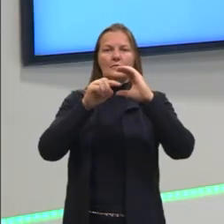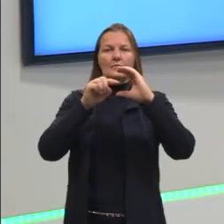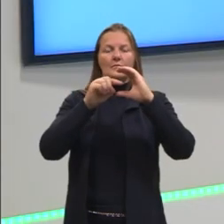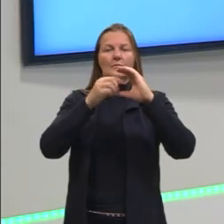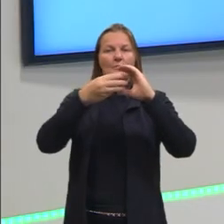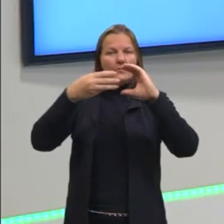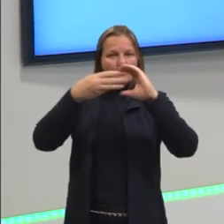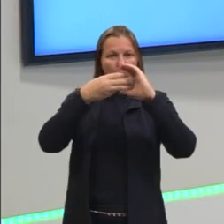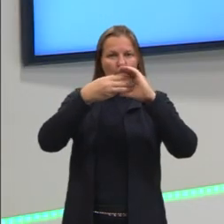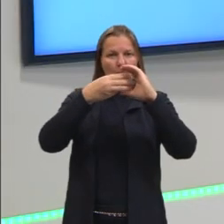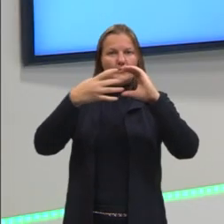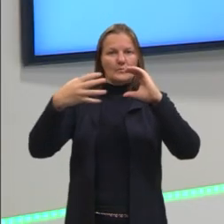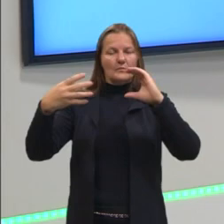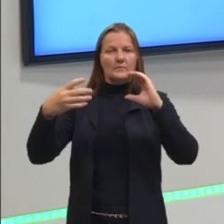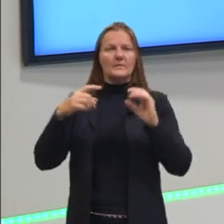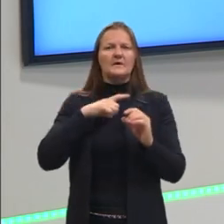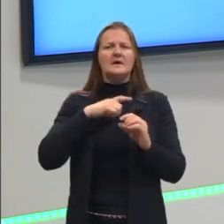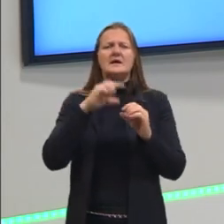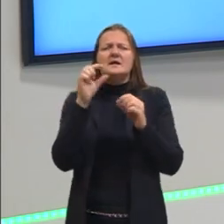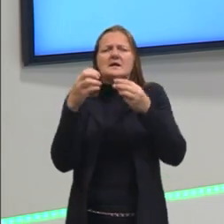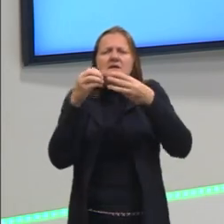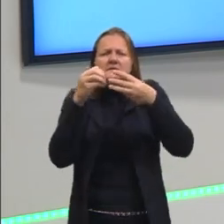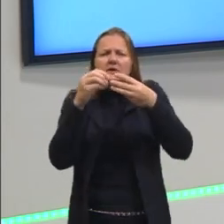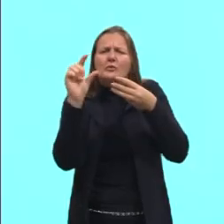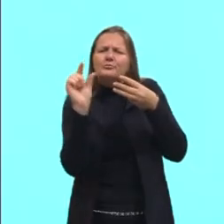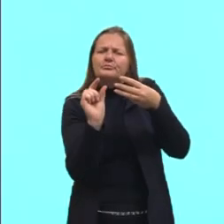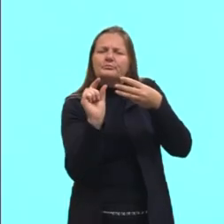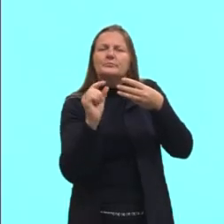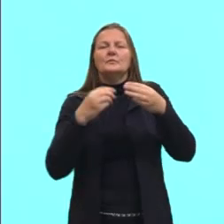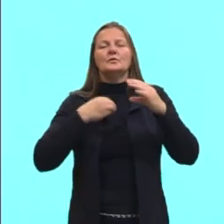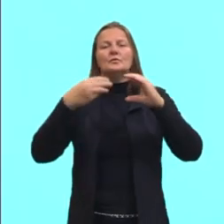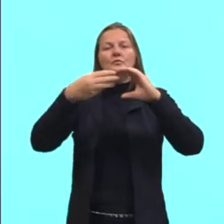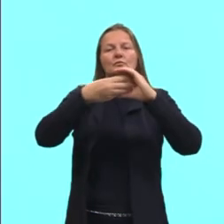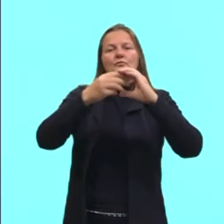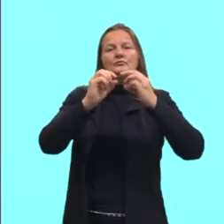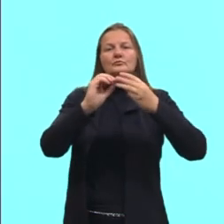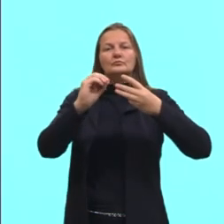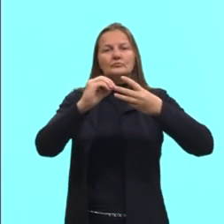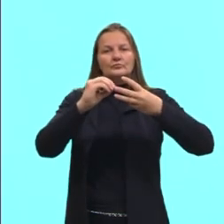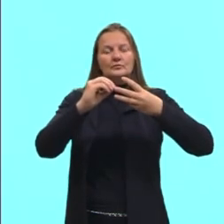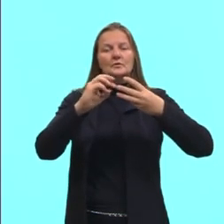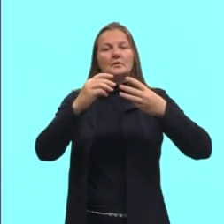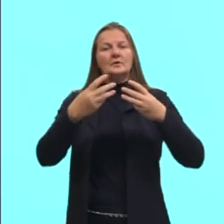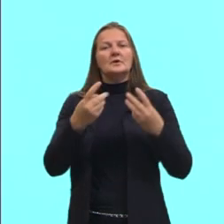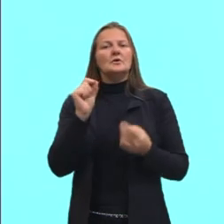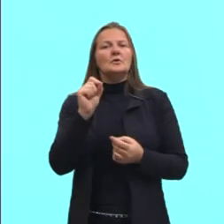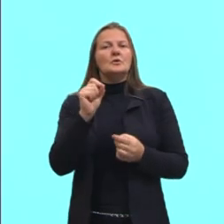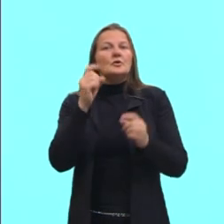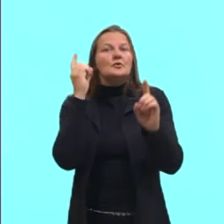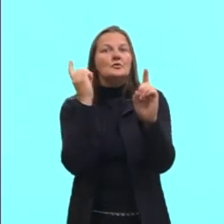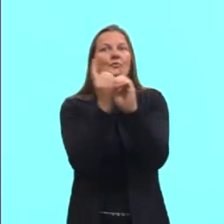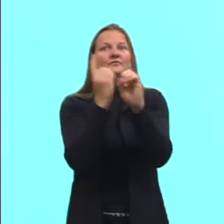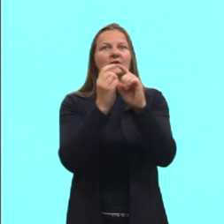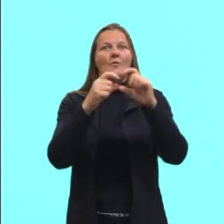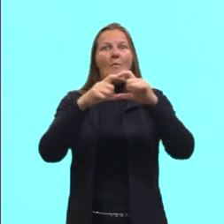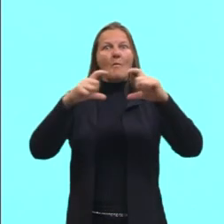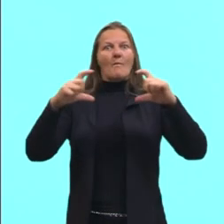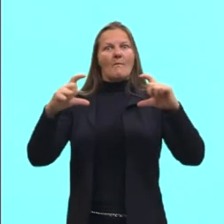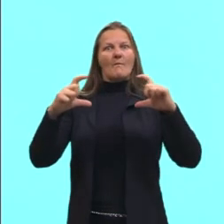células menores aqui, esses seres procariontes, eles acharam nessa célula maior